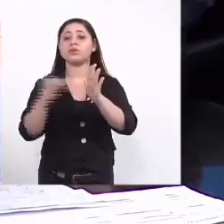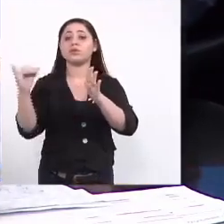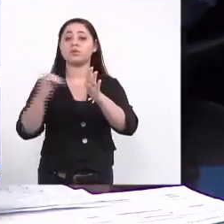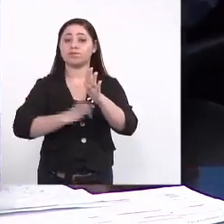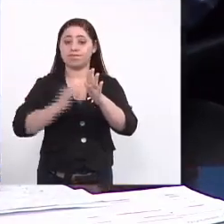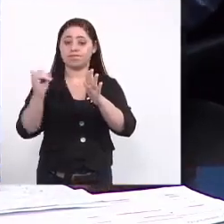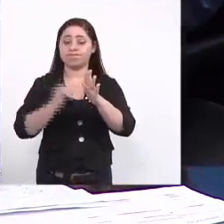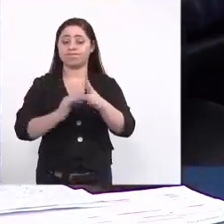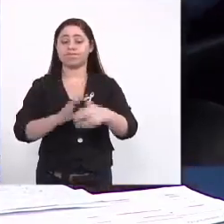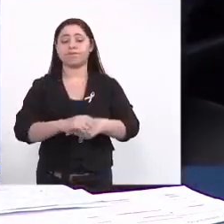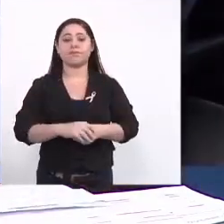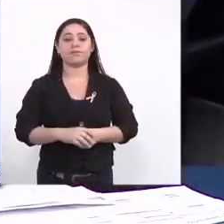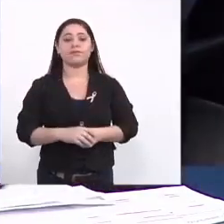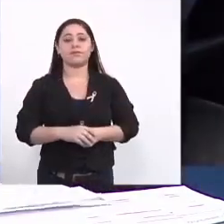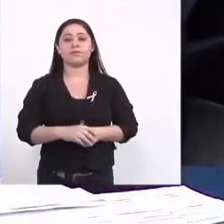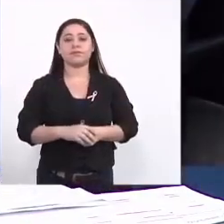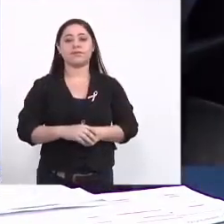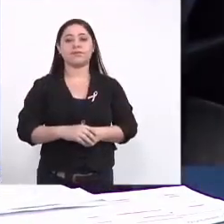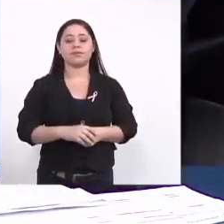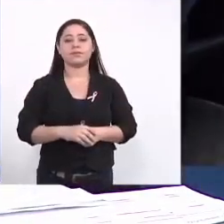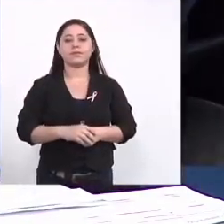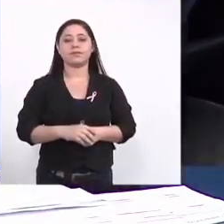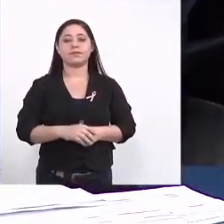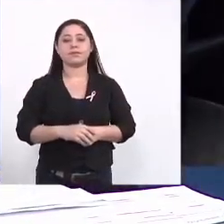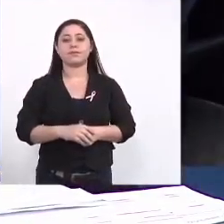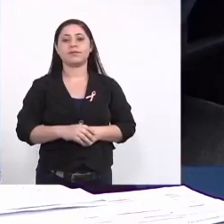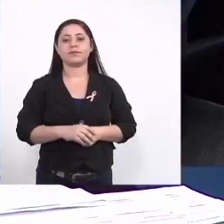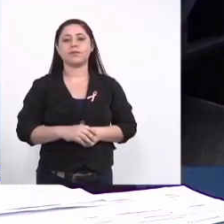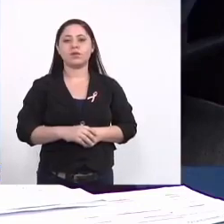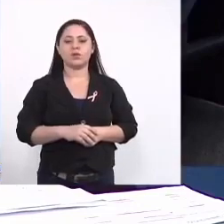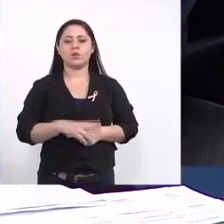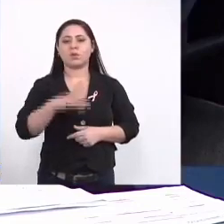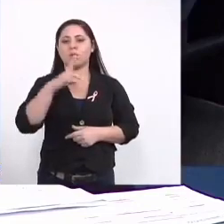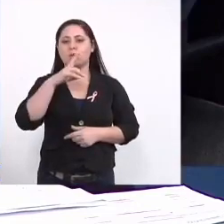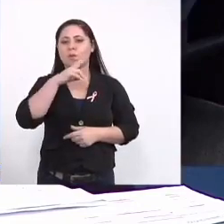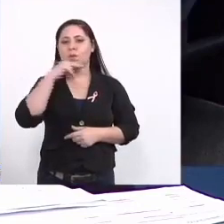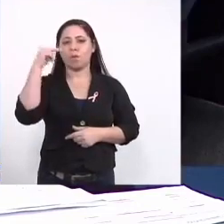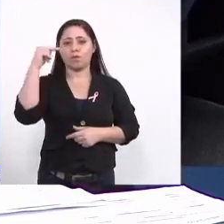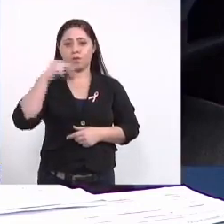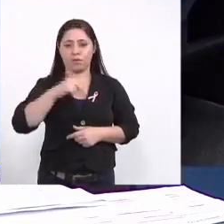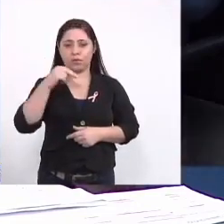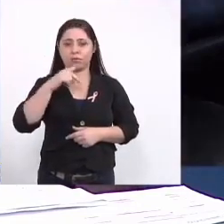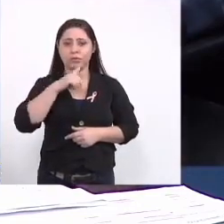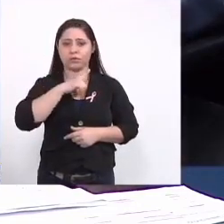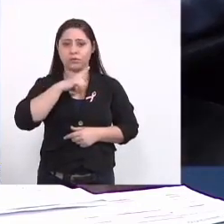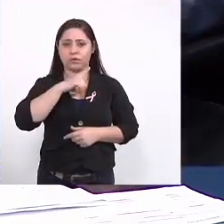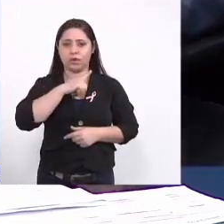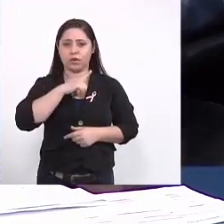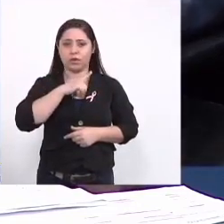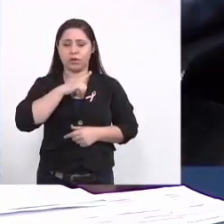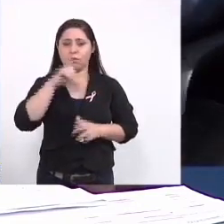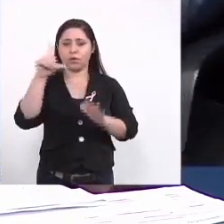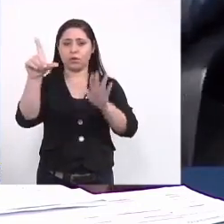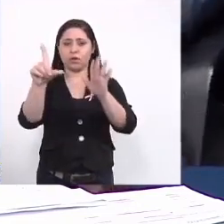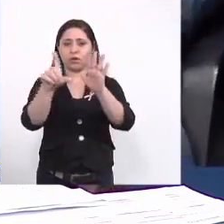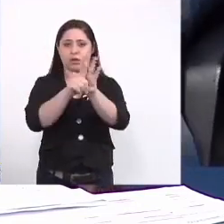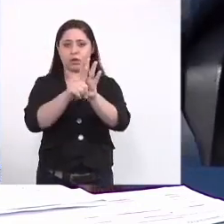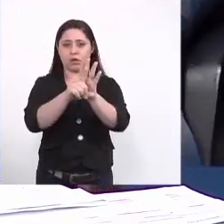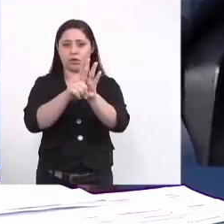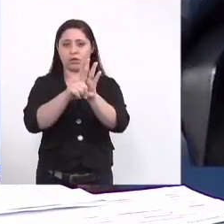entidades nós no mês de novembro nós temos então uma lei